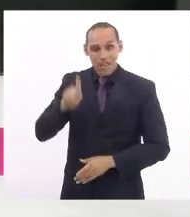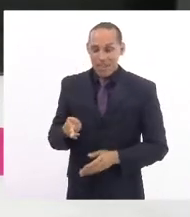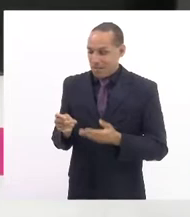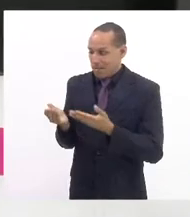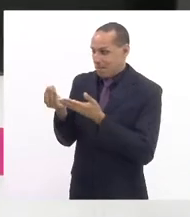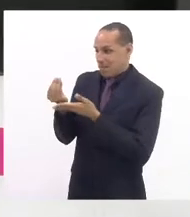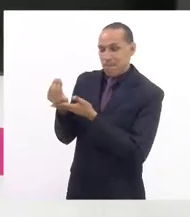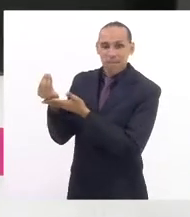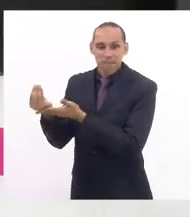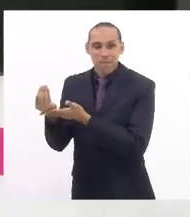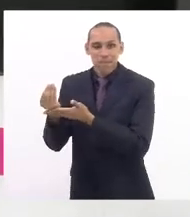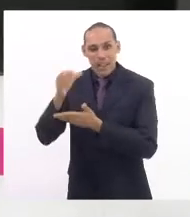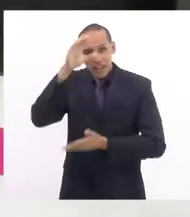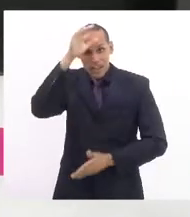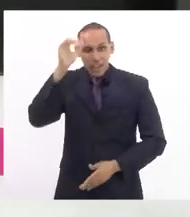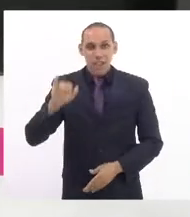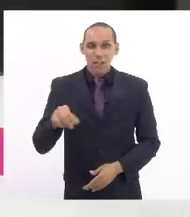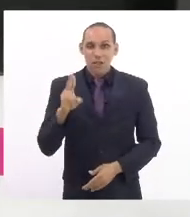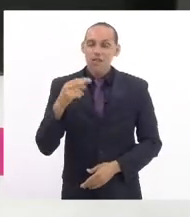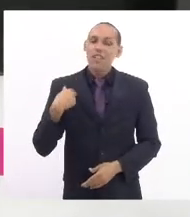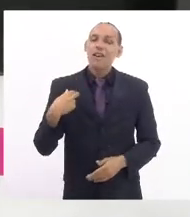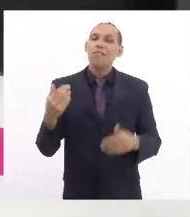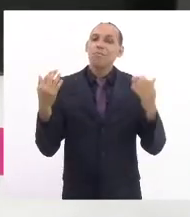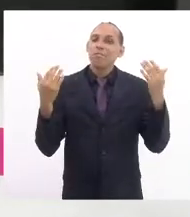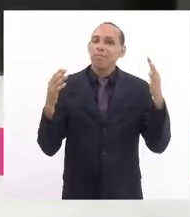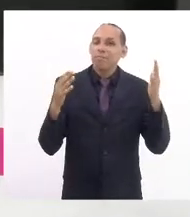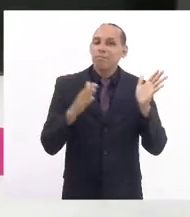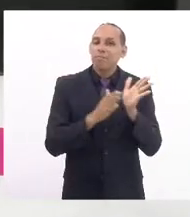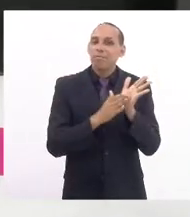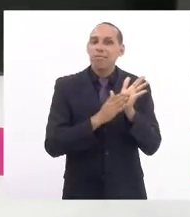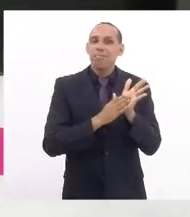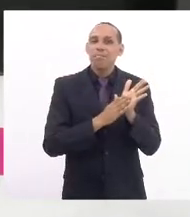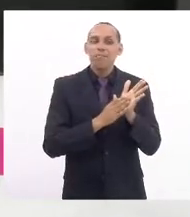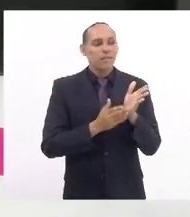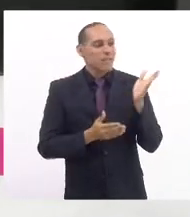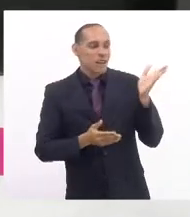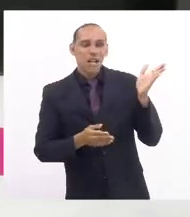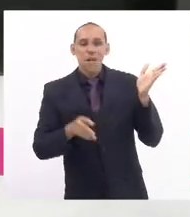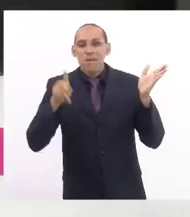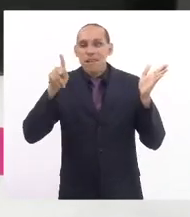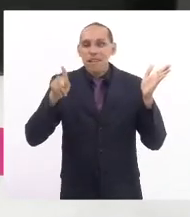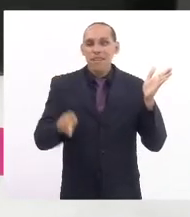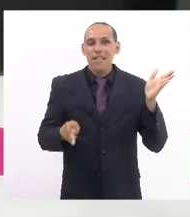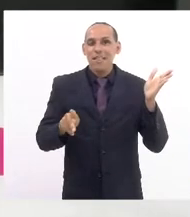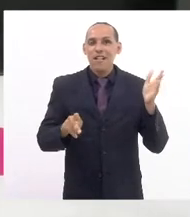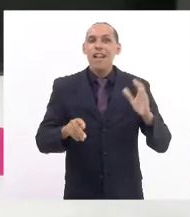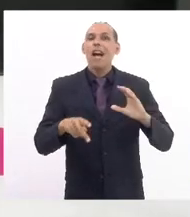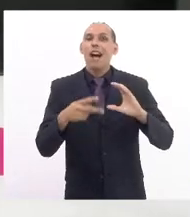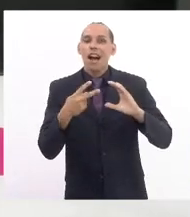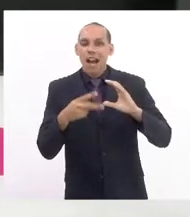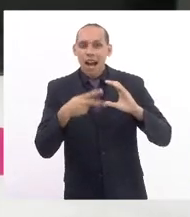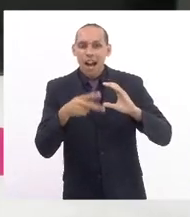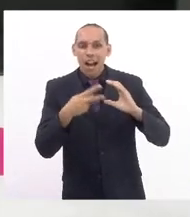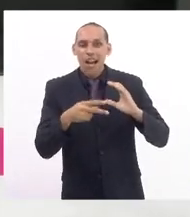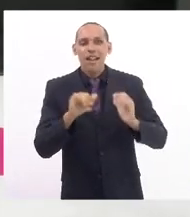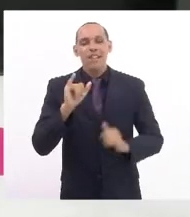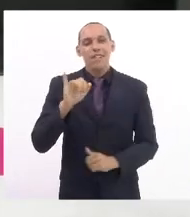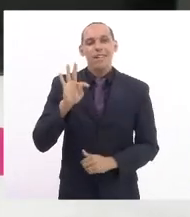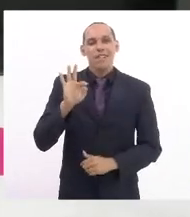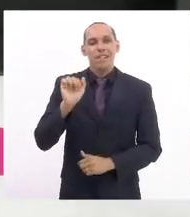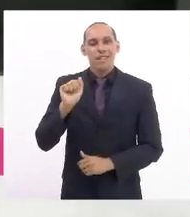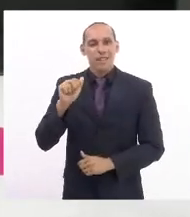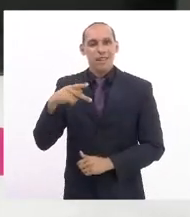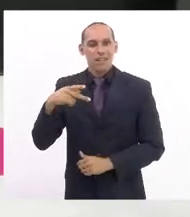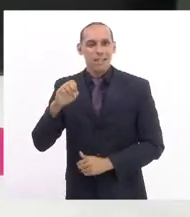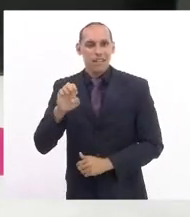Excelência, eu quero só fazer uma saudação ao presidente da Câmara de Itapiruna, vereador Sinei Torrismo, que